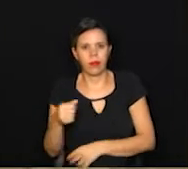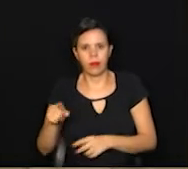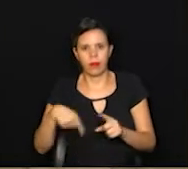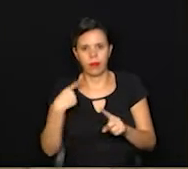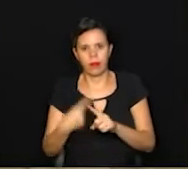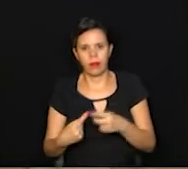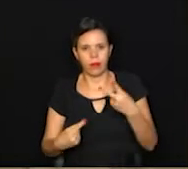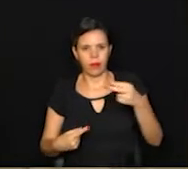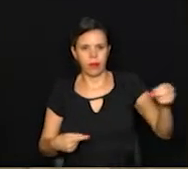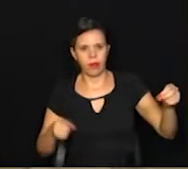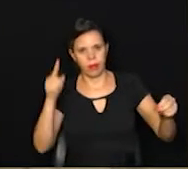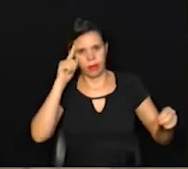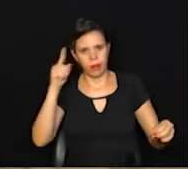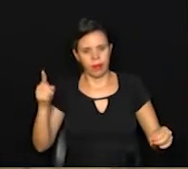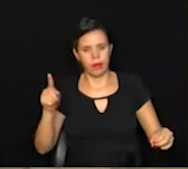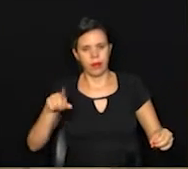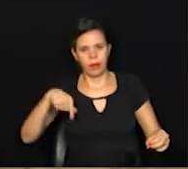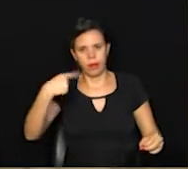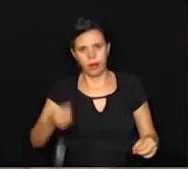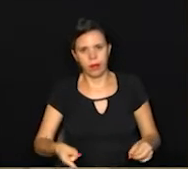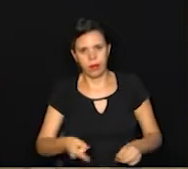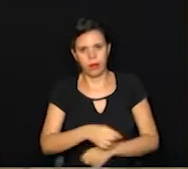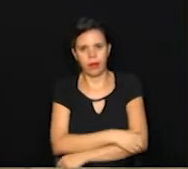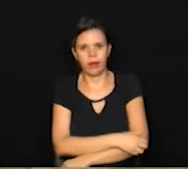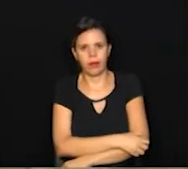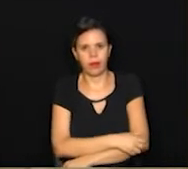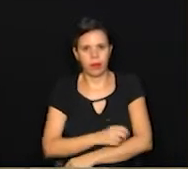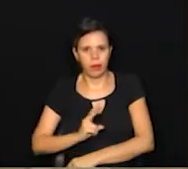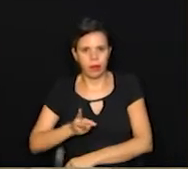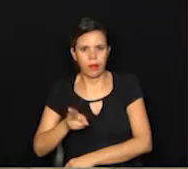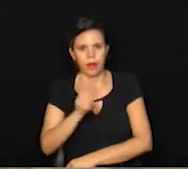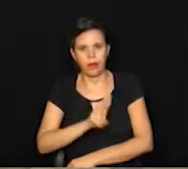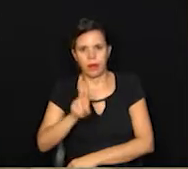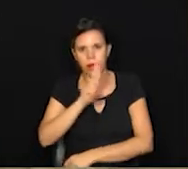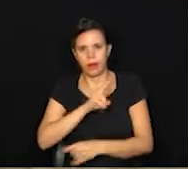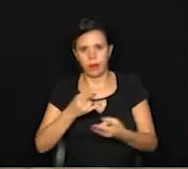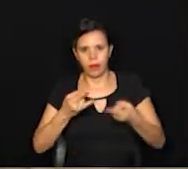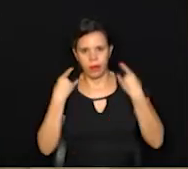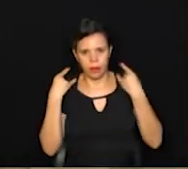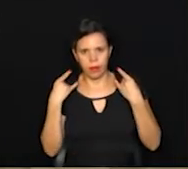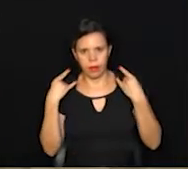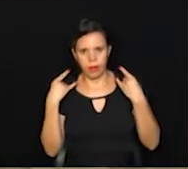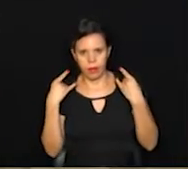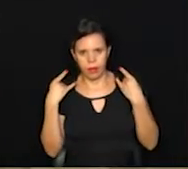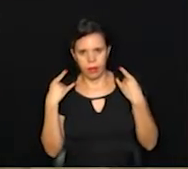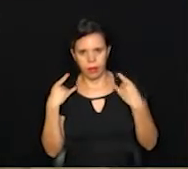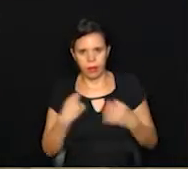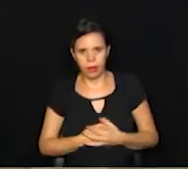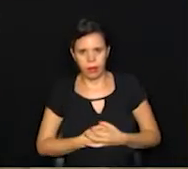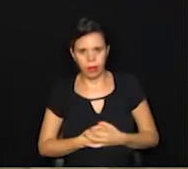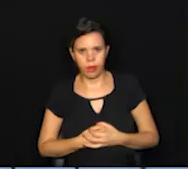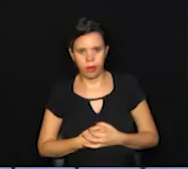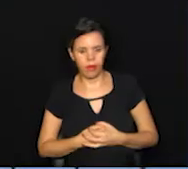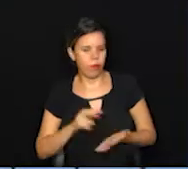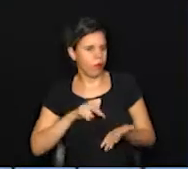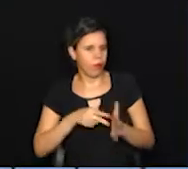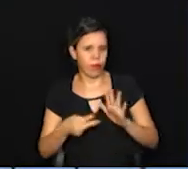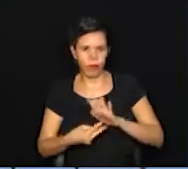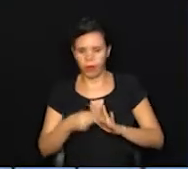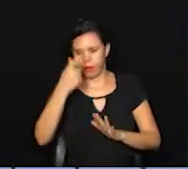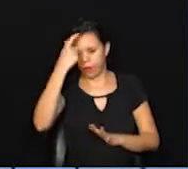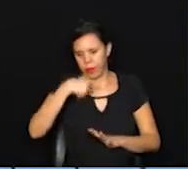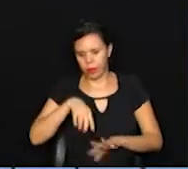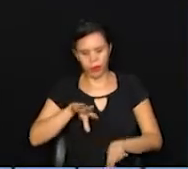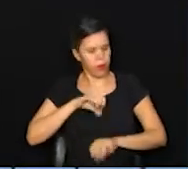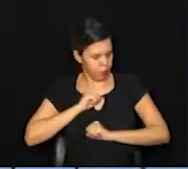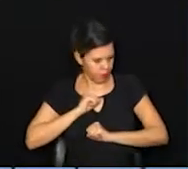colocou aí, Gabriel, depois disso, continuar usando máscara. Por quê? Porque não quer dizer que essa pessoa